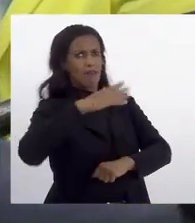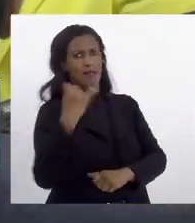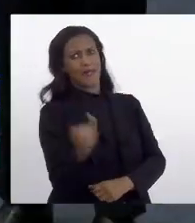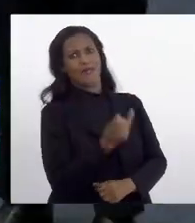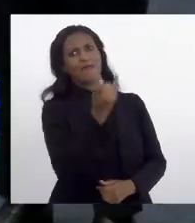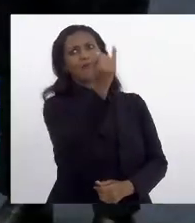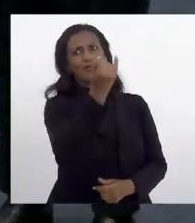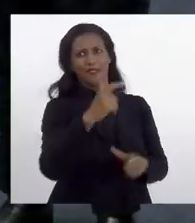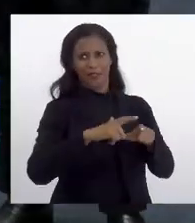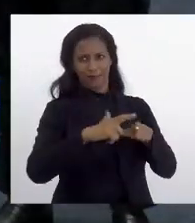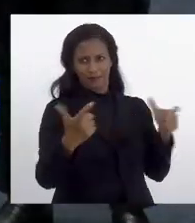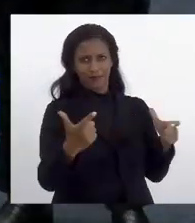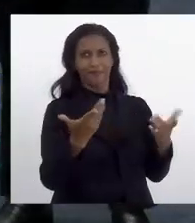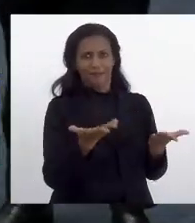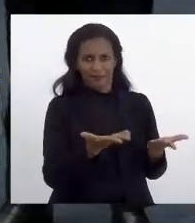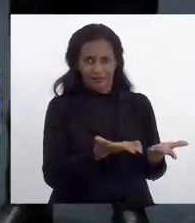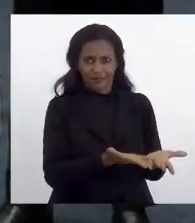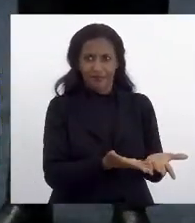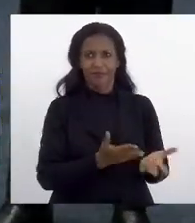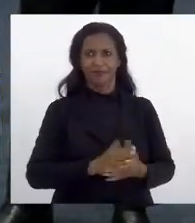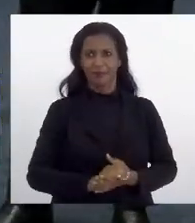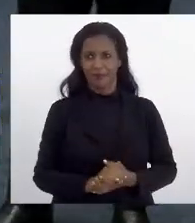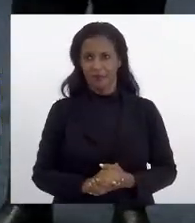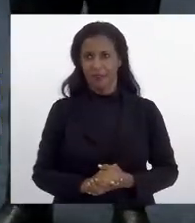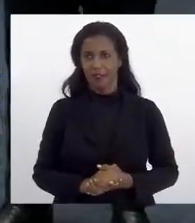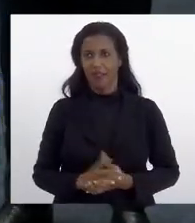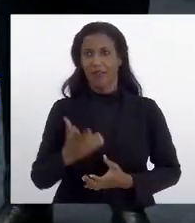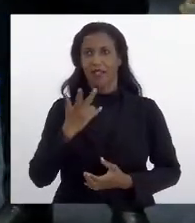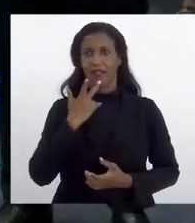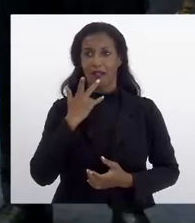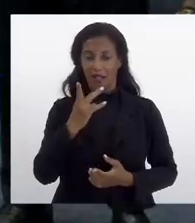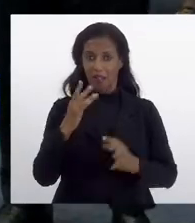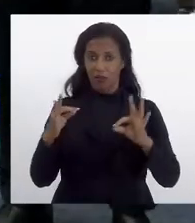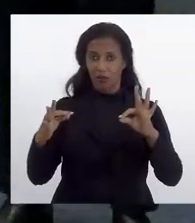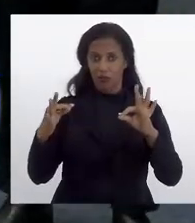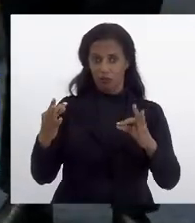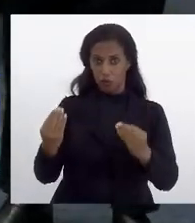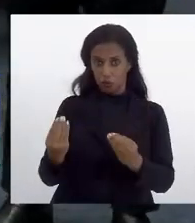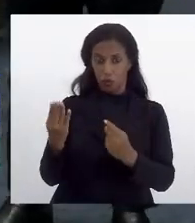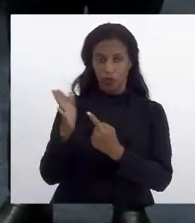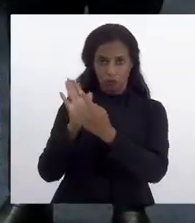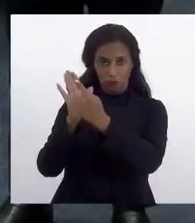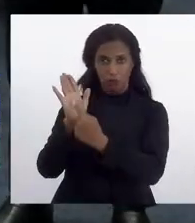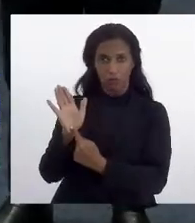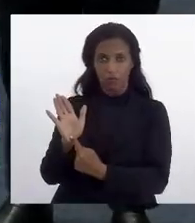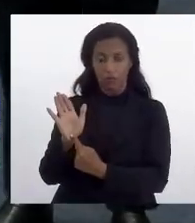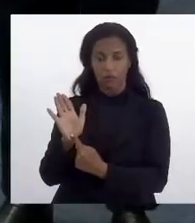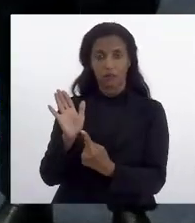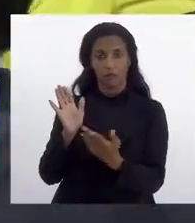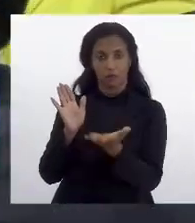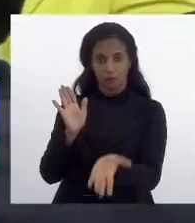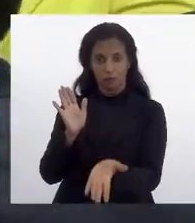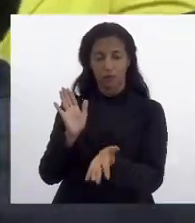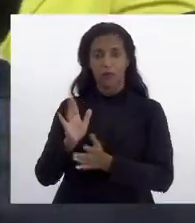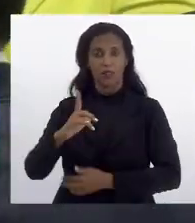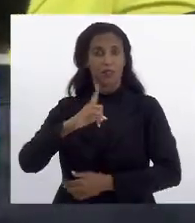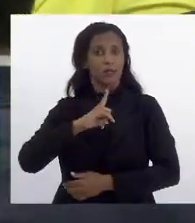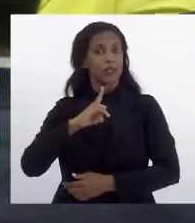dúvida. Pelo tamanho. Aí eu fiz toda a preleção, dizendo a Vossa Excelência, que tem